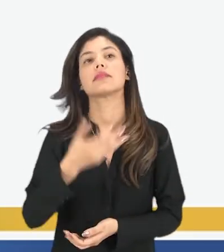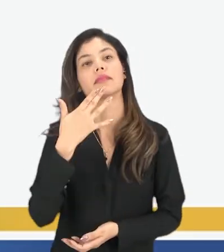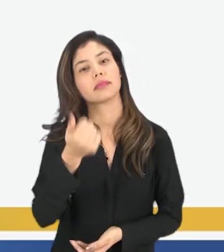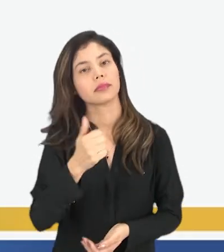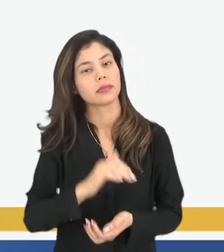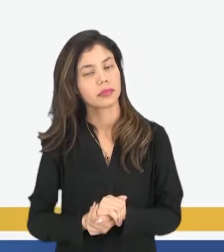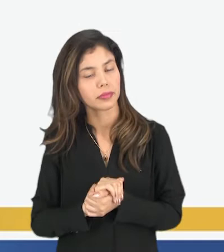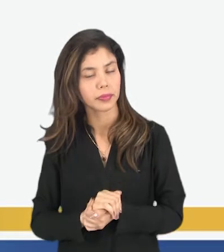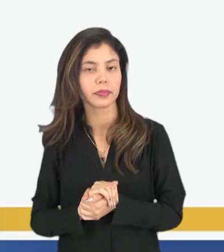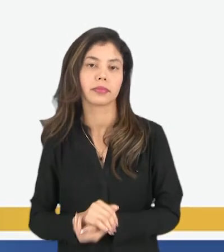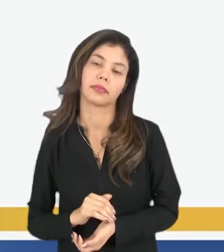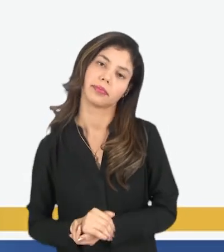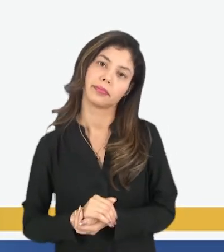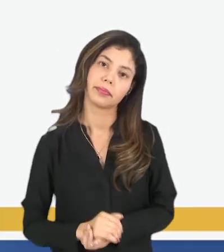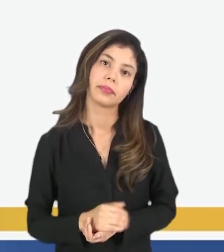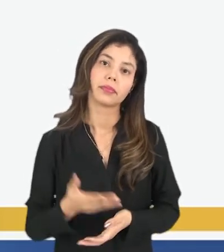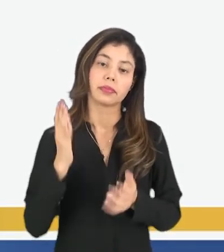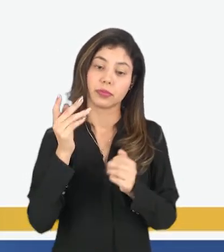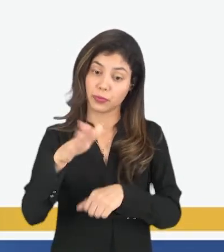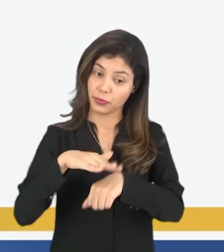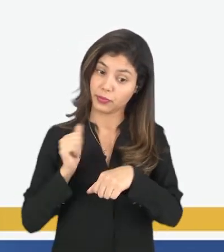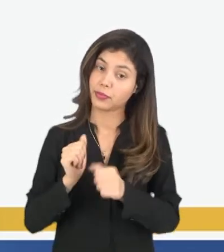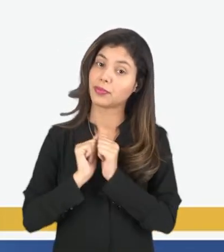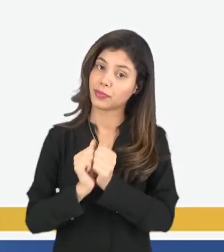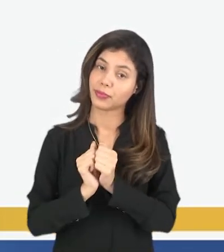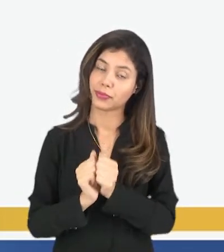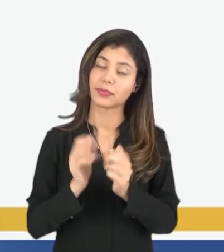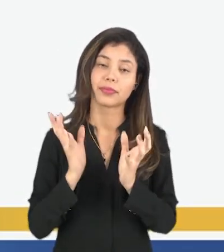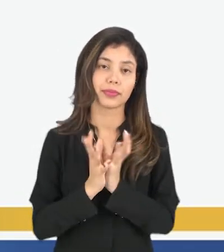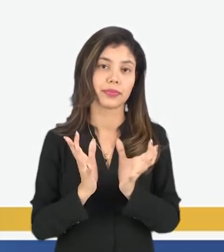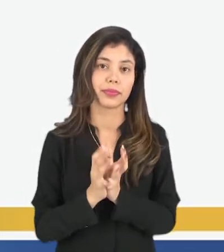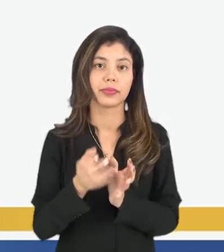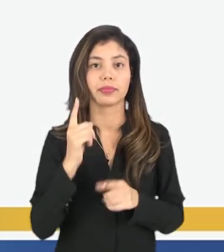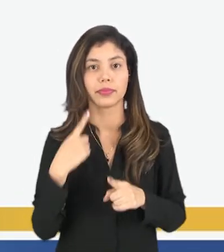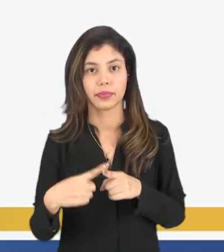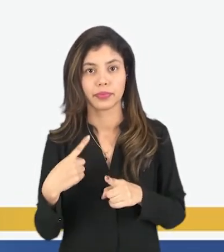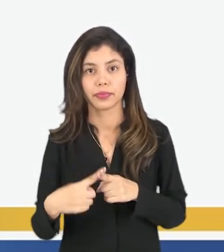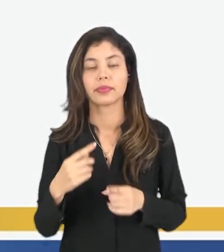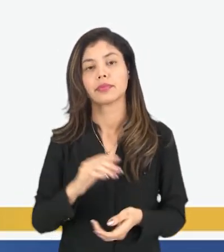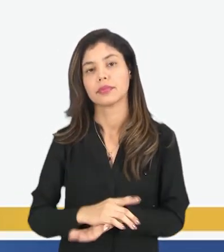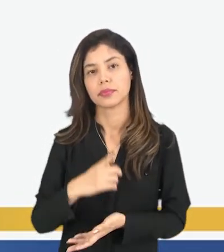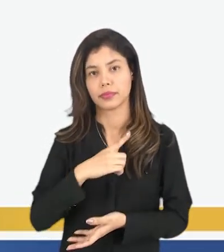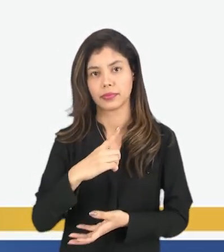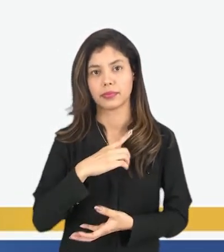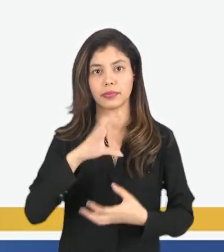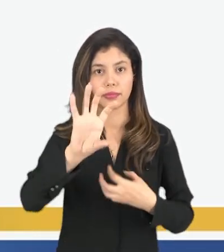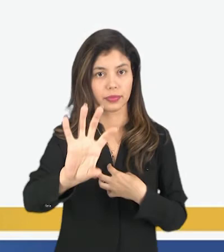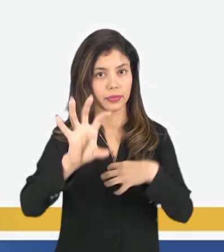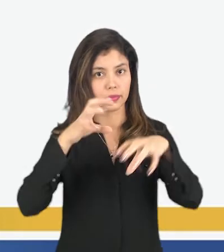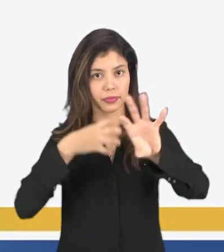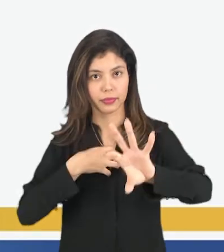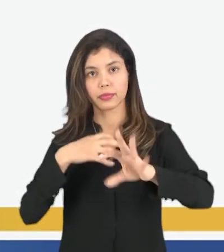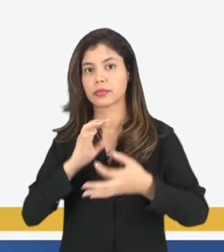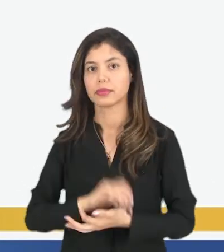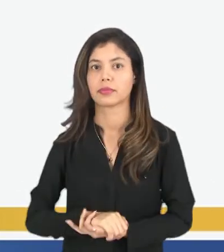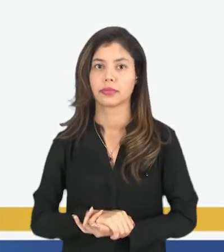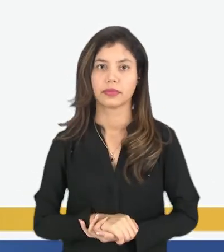bem. Iria chamar para participar do grupo com você. Muito bem, porque isso é exercer a empatia.